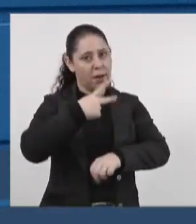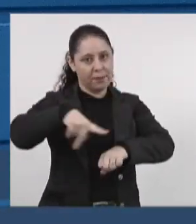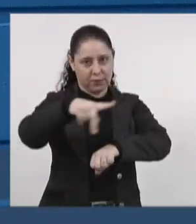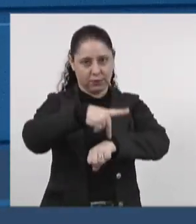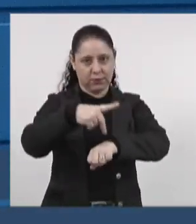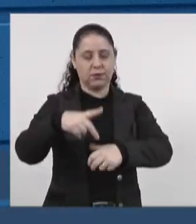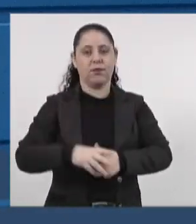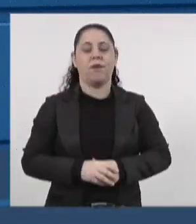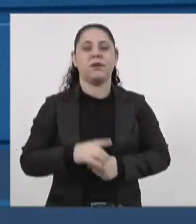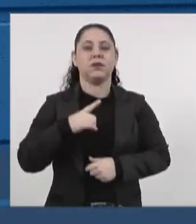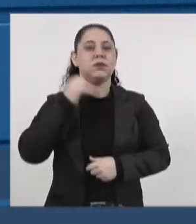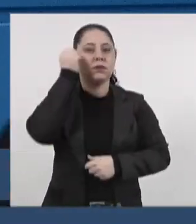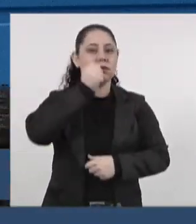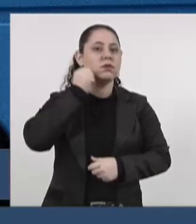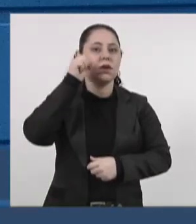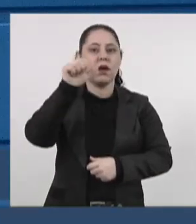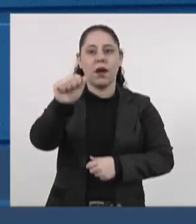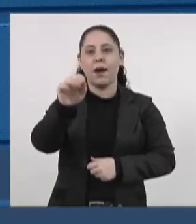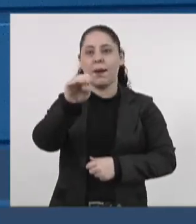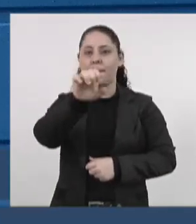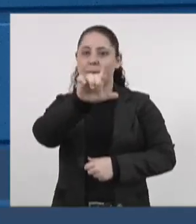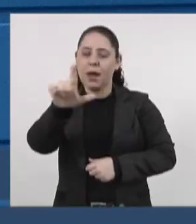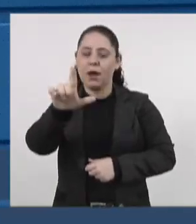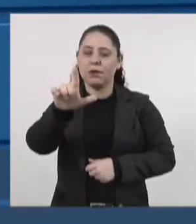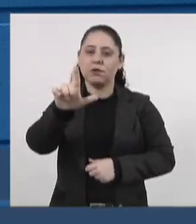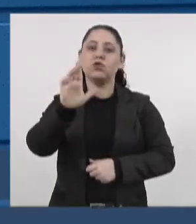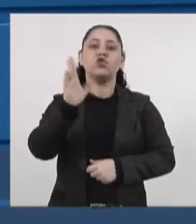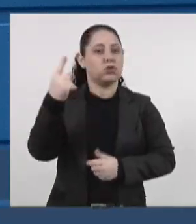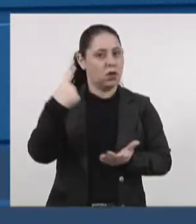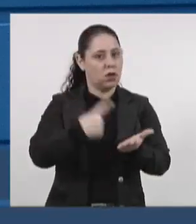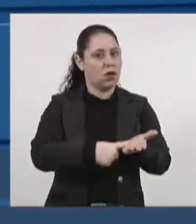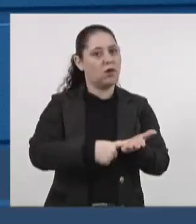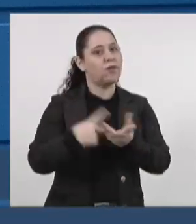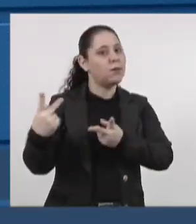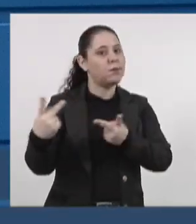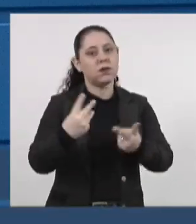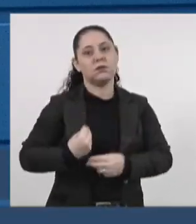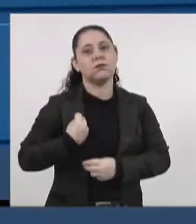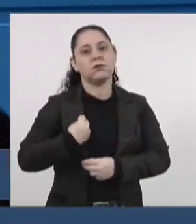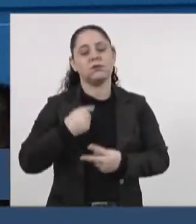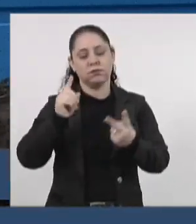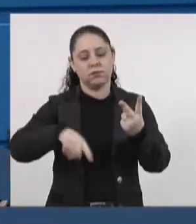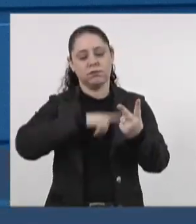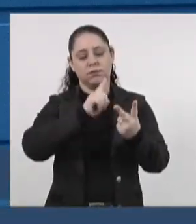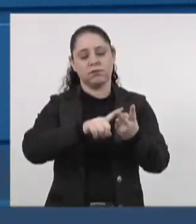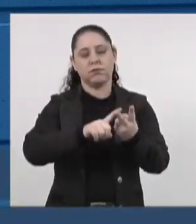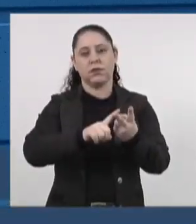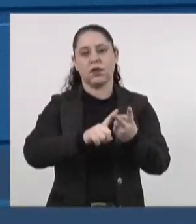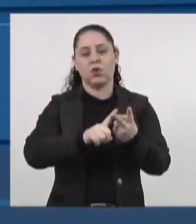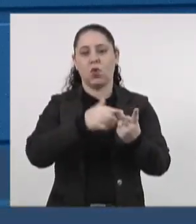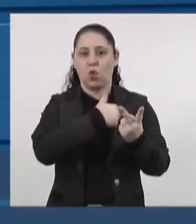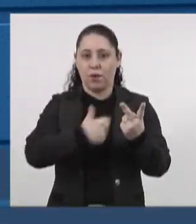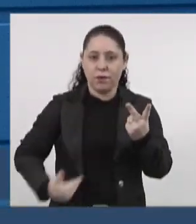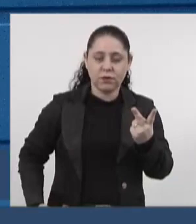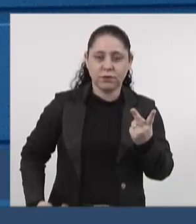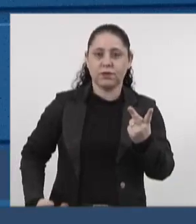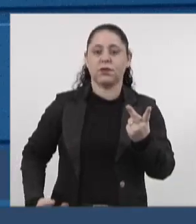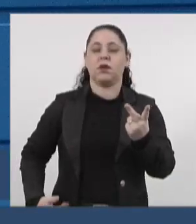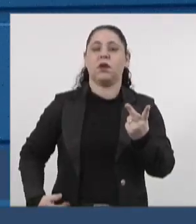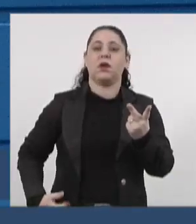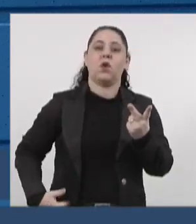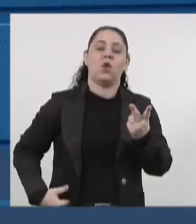Nós temos o senador Abel Gonçalves, que já confirmou presença. A governadora do